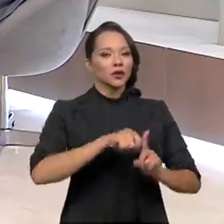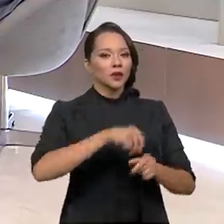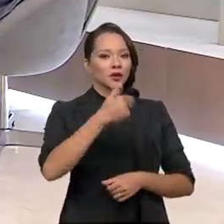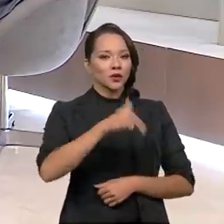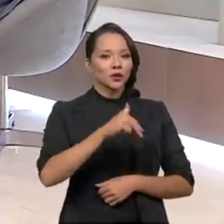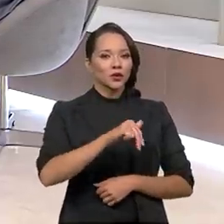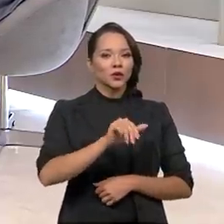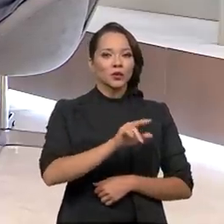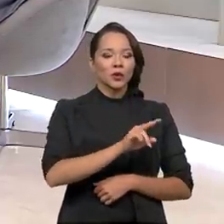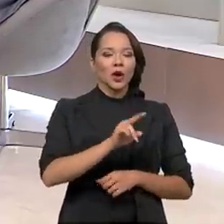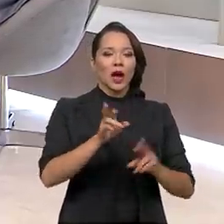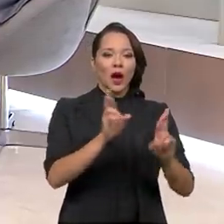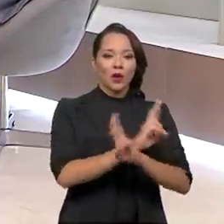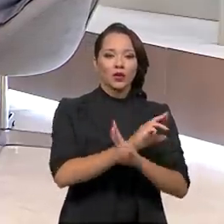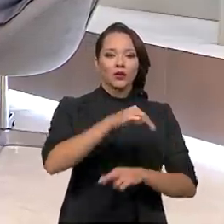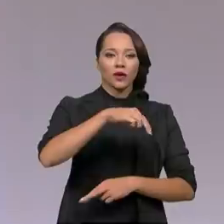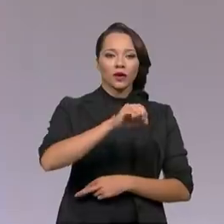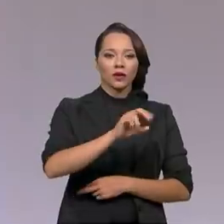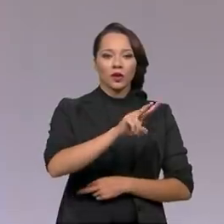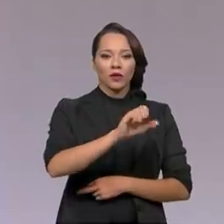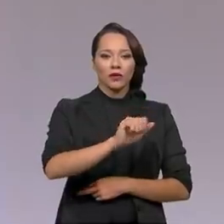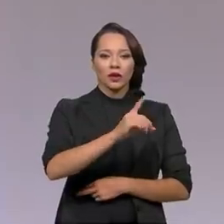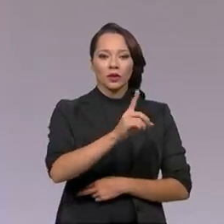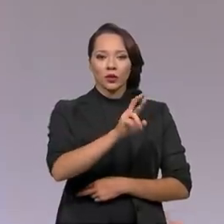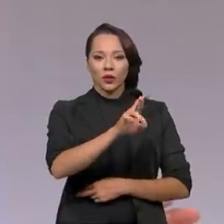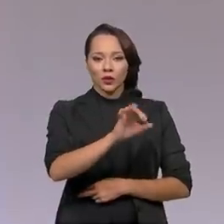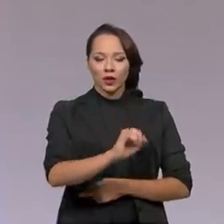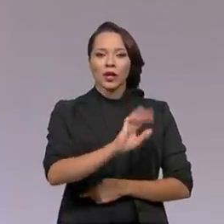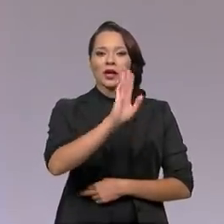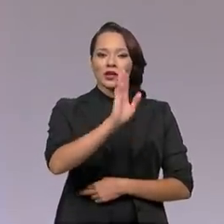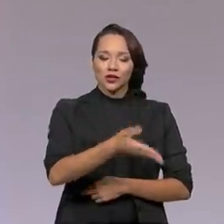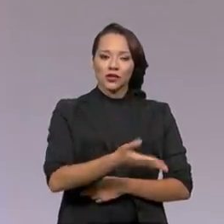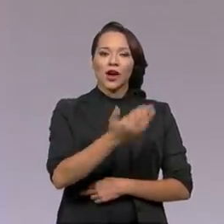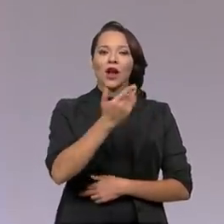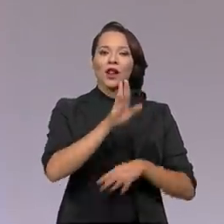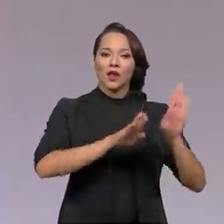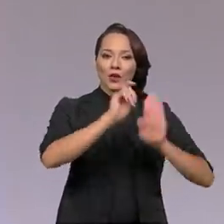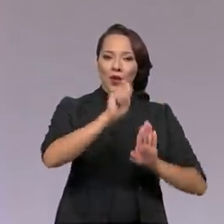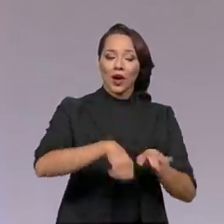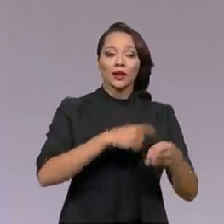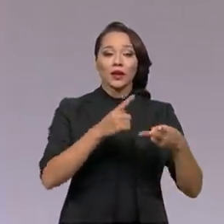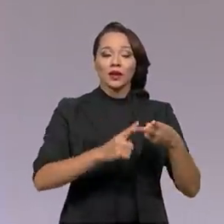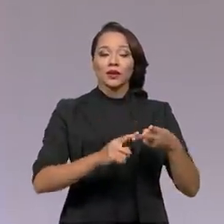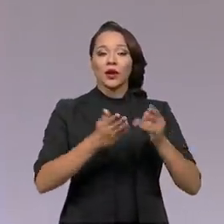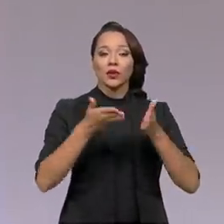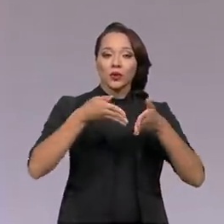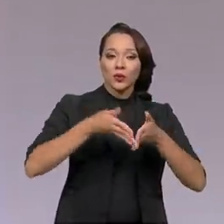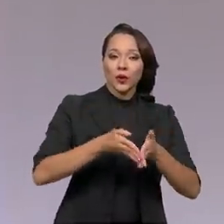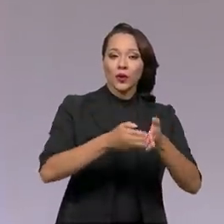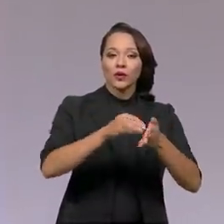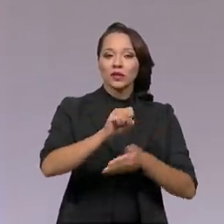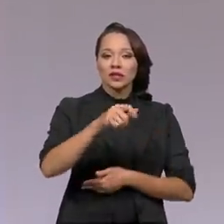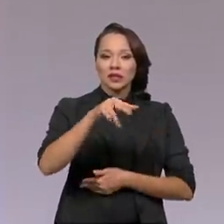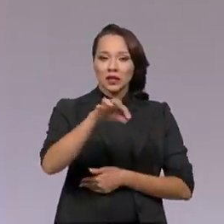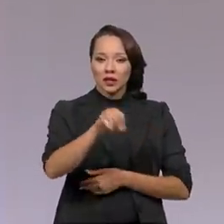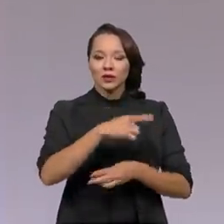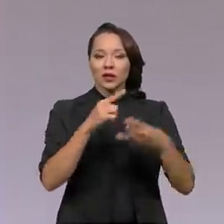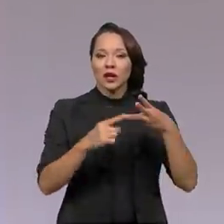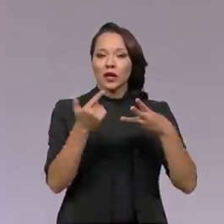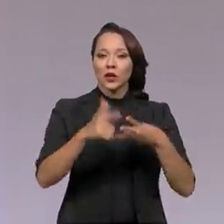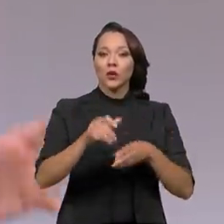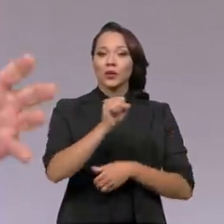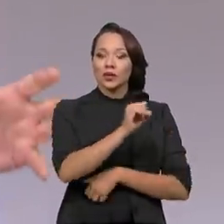Dutra leiloada e em novembro, dois terminais portuários, um em Santos, no Porto de Santos e um em Bituba, em Santa